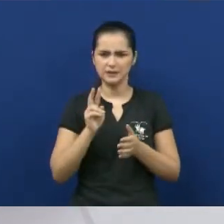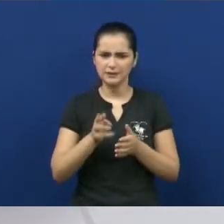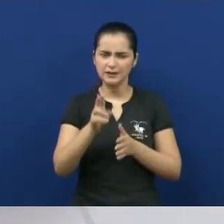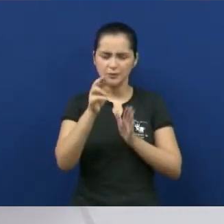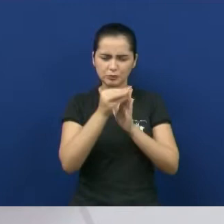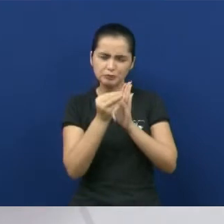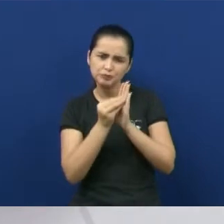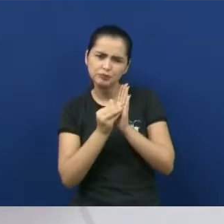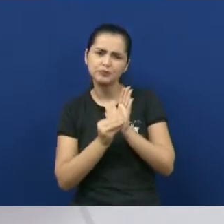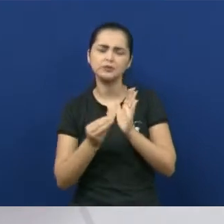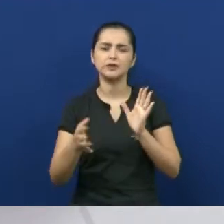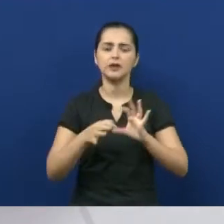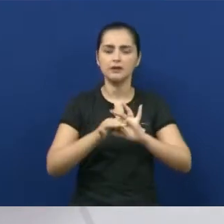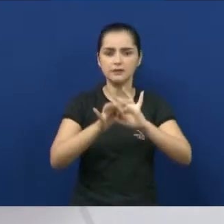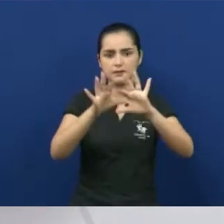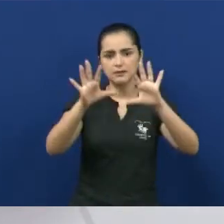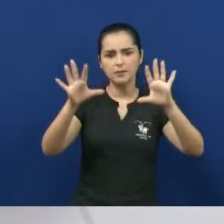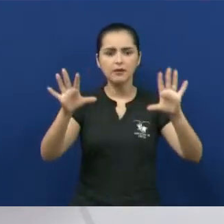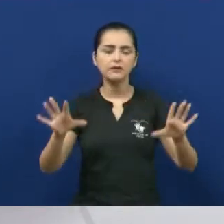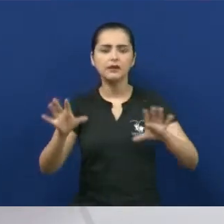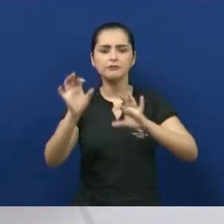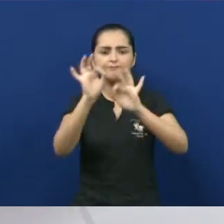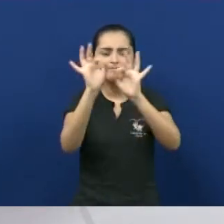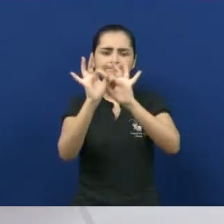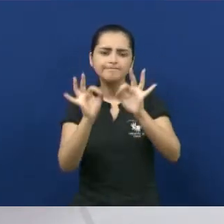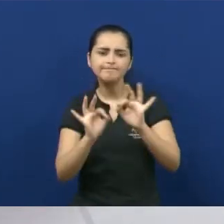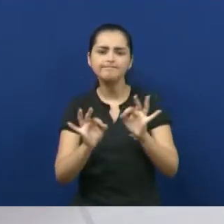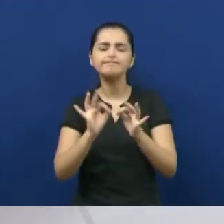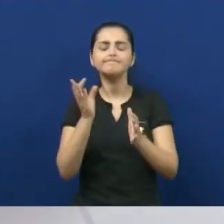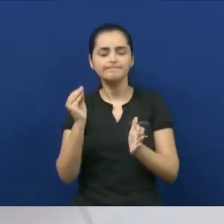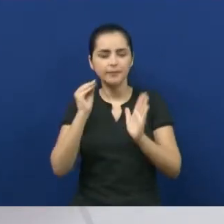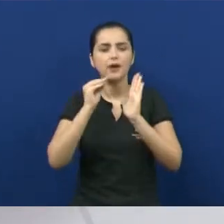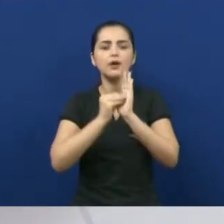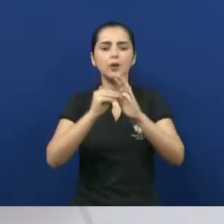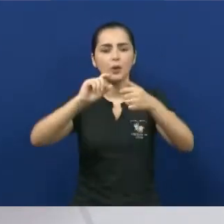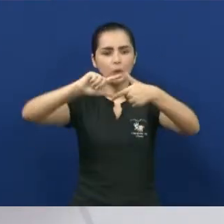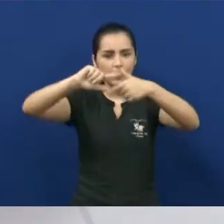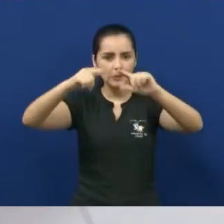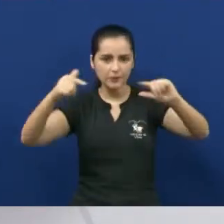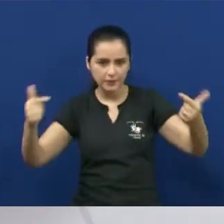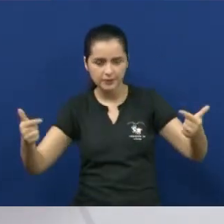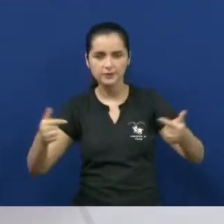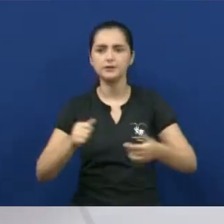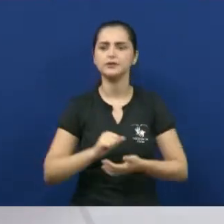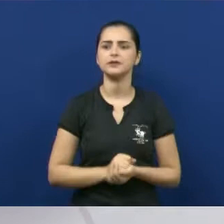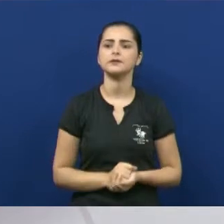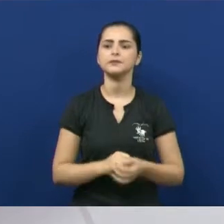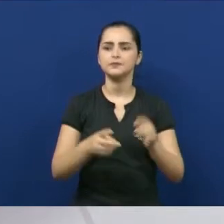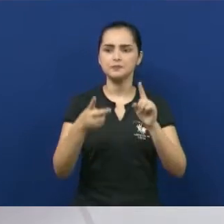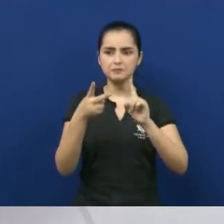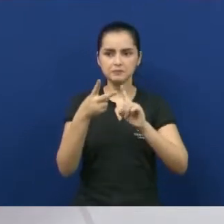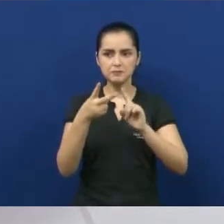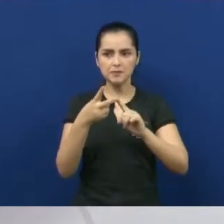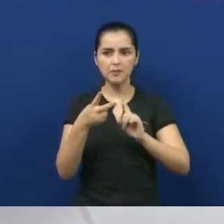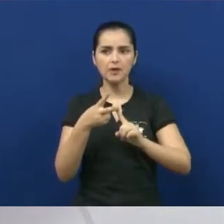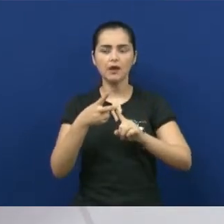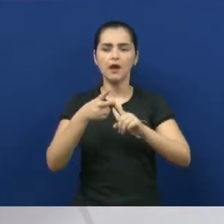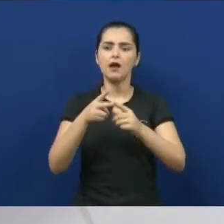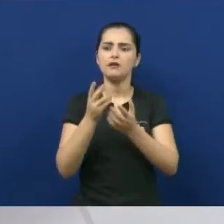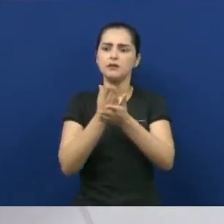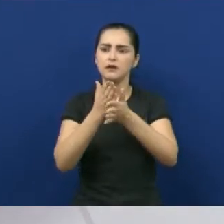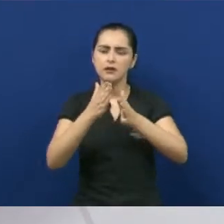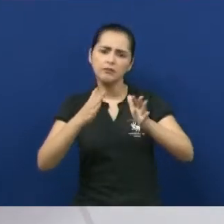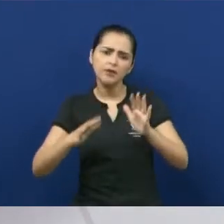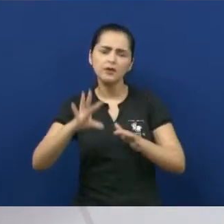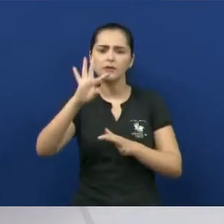liberdade estética foi uma das coisas que marcou o modernismo. A ruptura com o tradicionalismo, que tem a ver com